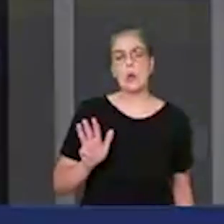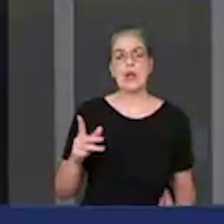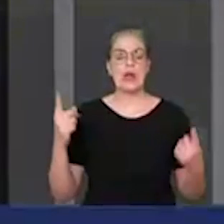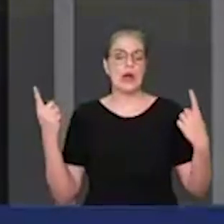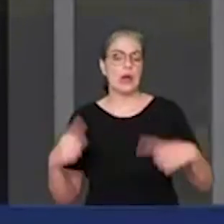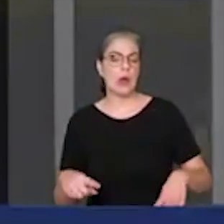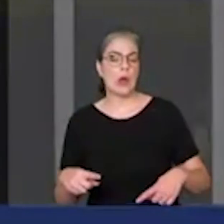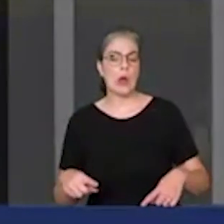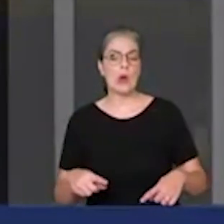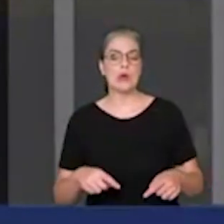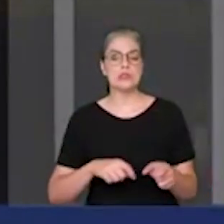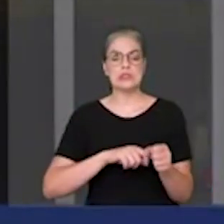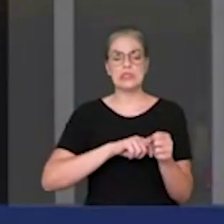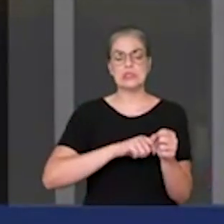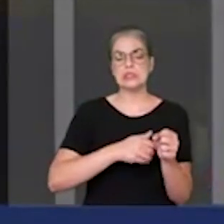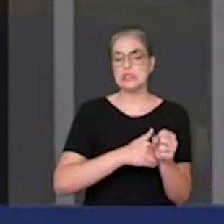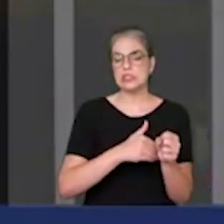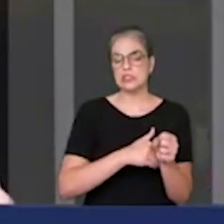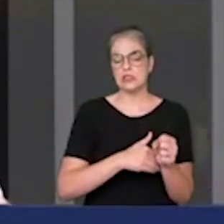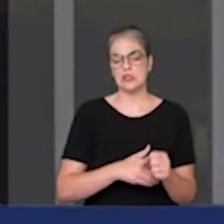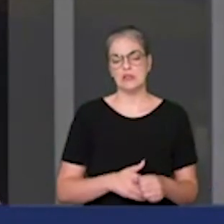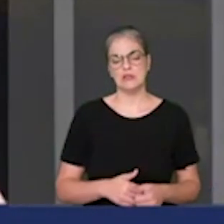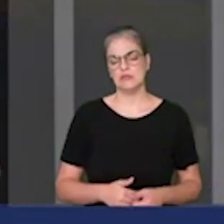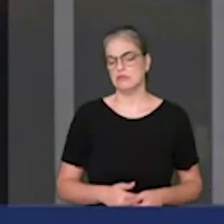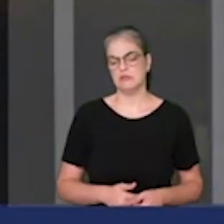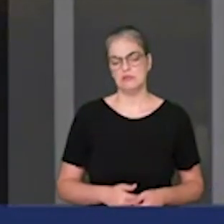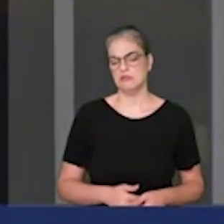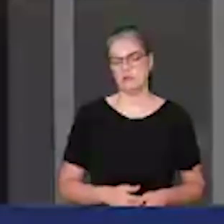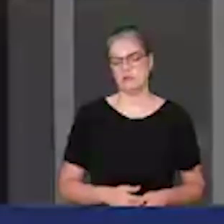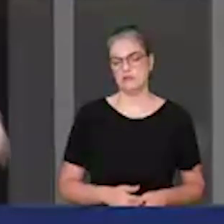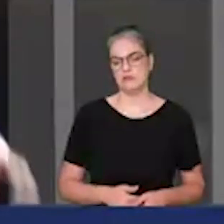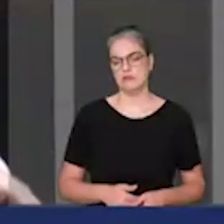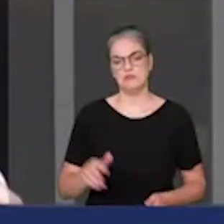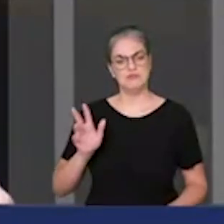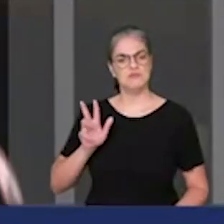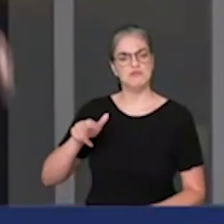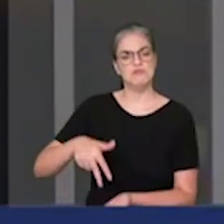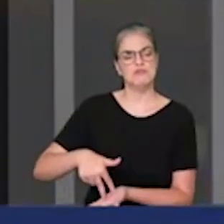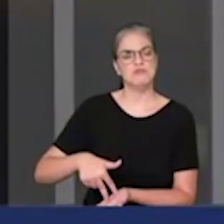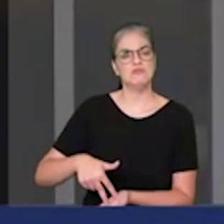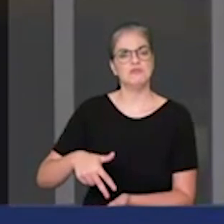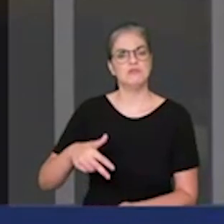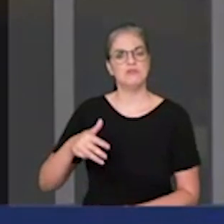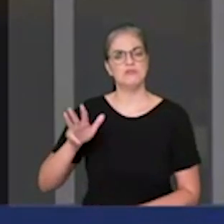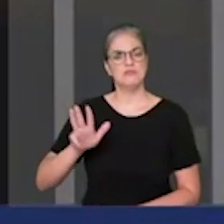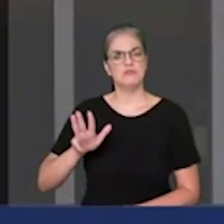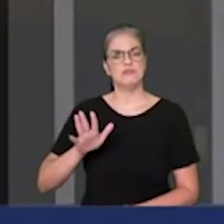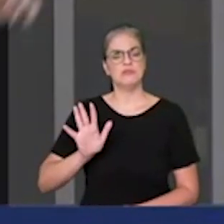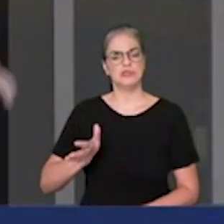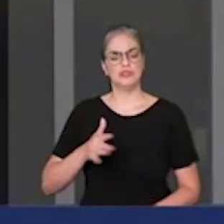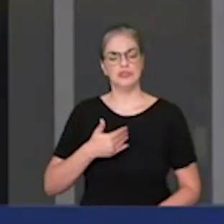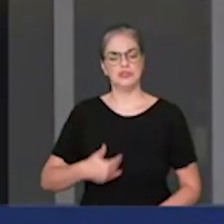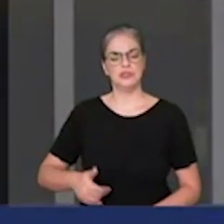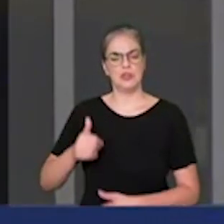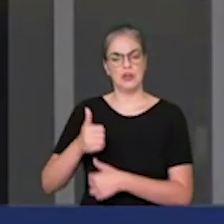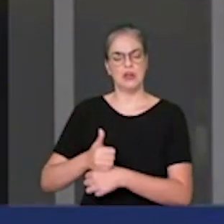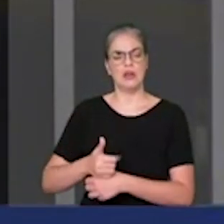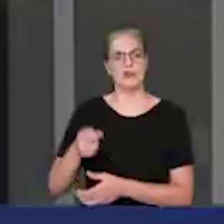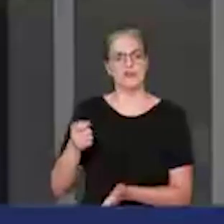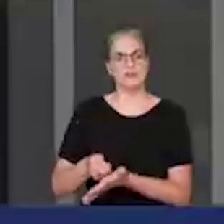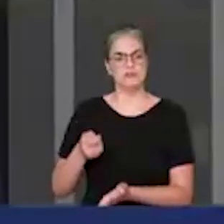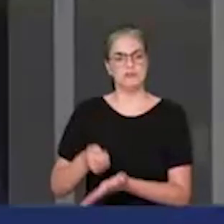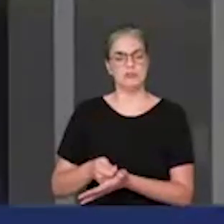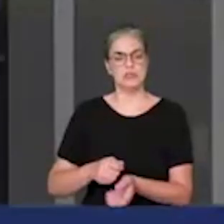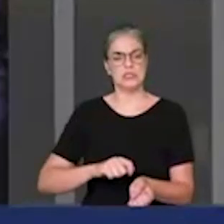Luiz Inácio Lula da Silva assumiu e já impôs sigilo sobre os convidados para a festa que deu na sua